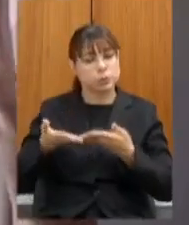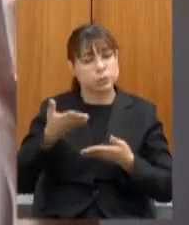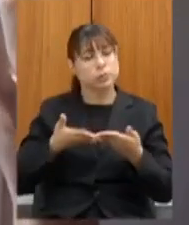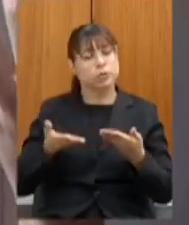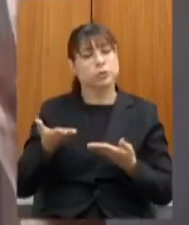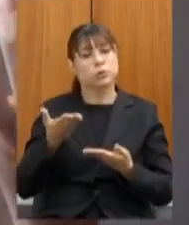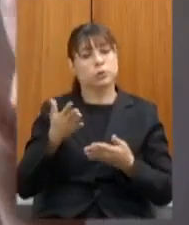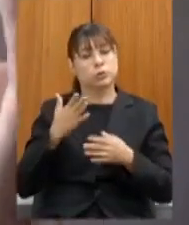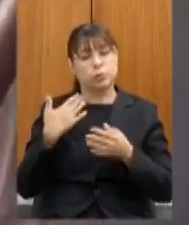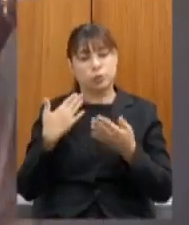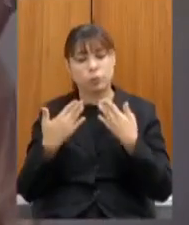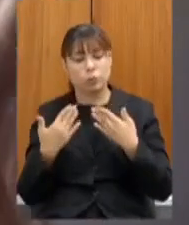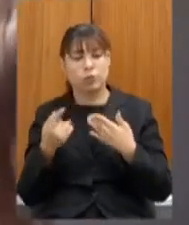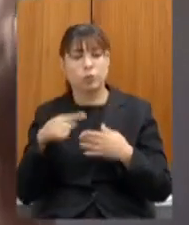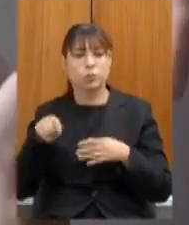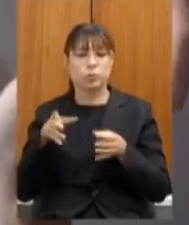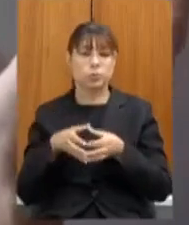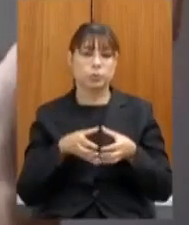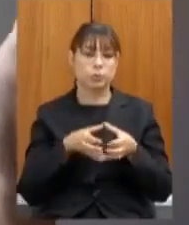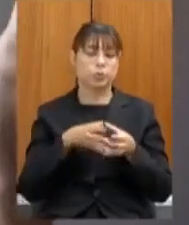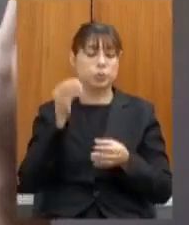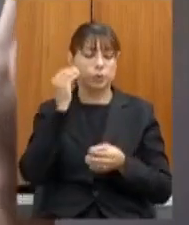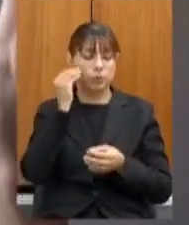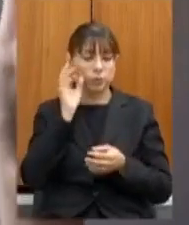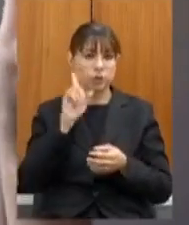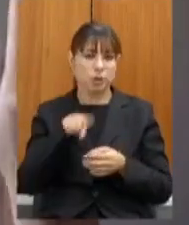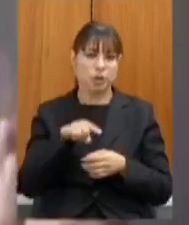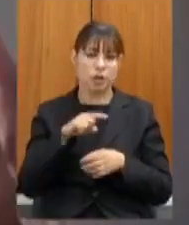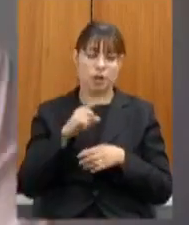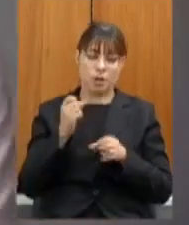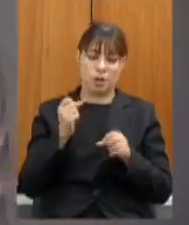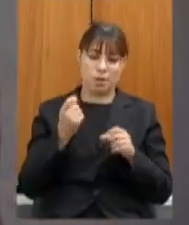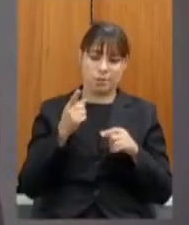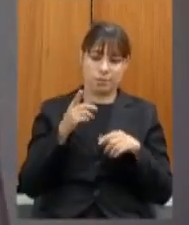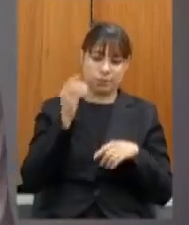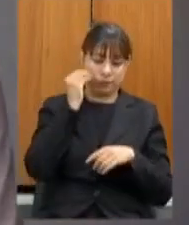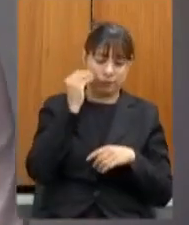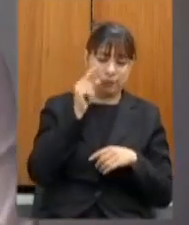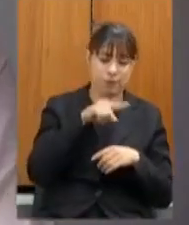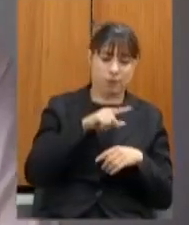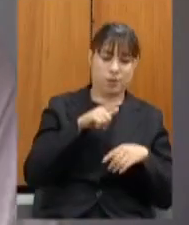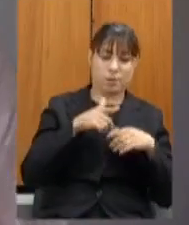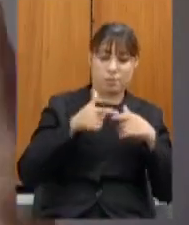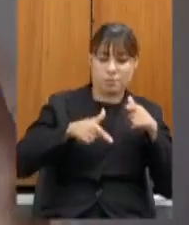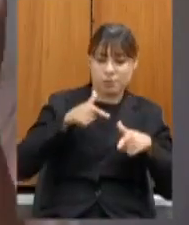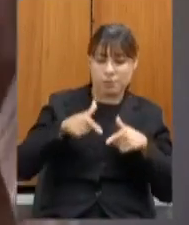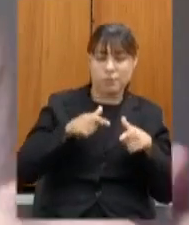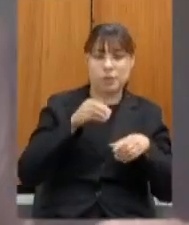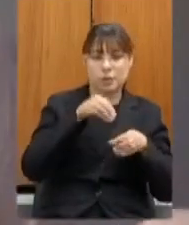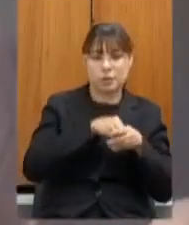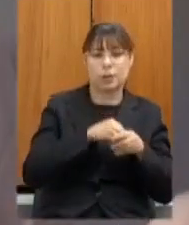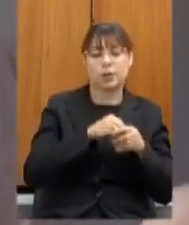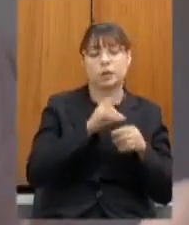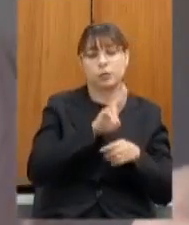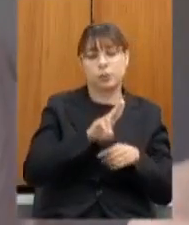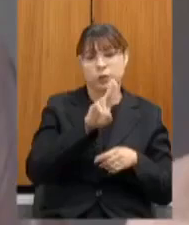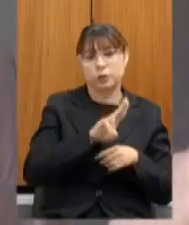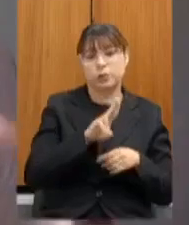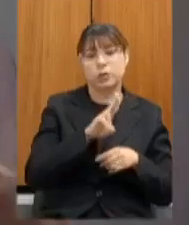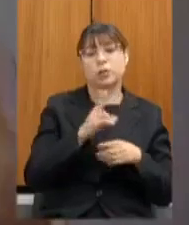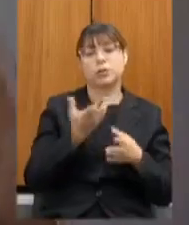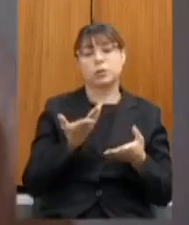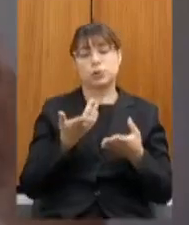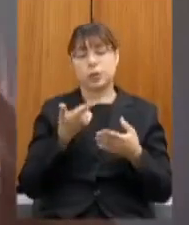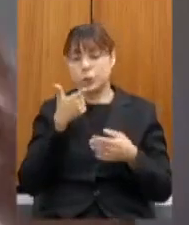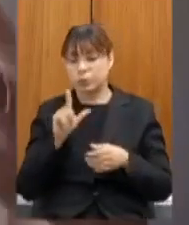tradução da parte acadêmica construída na universidade para a parte prática da educação básica que o senhor conhece também é